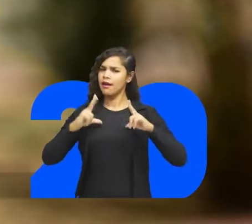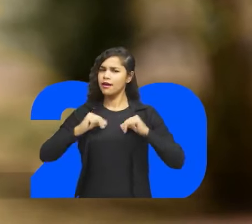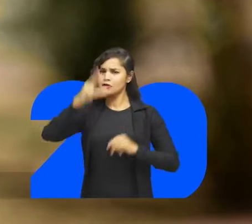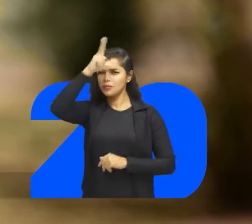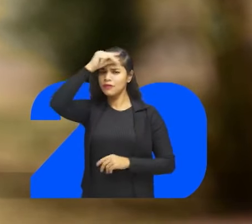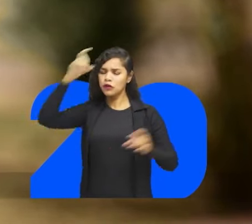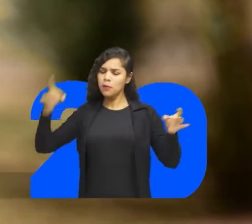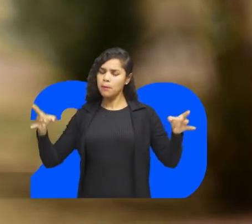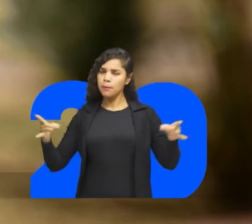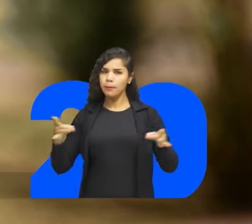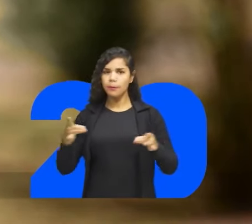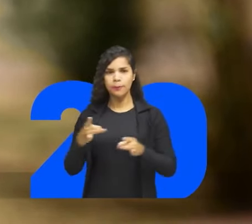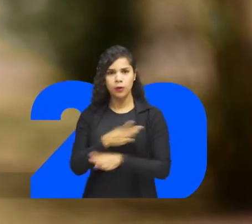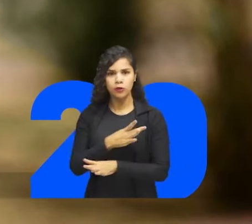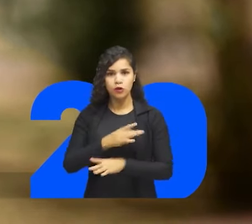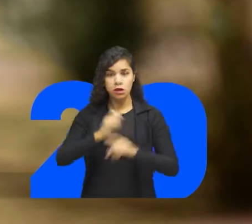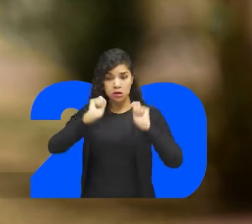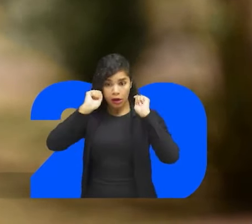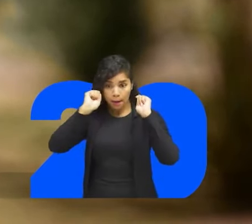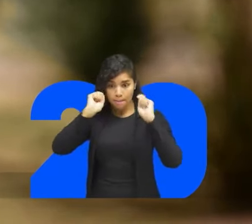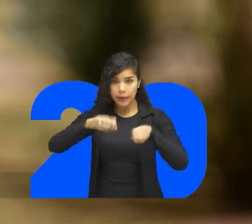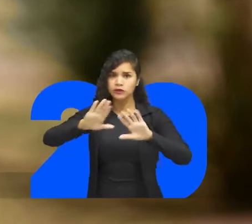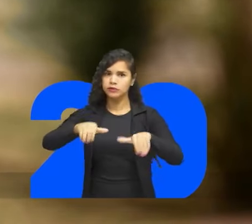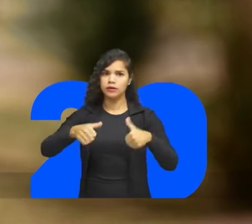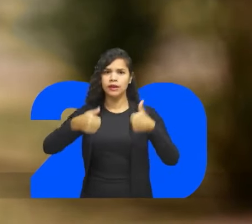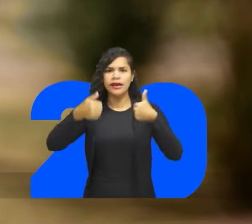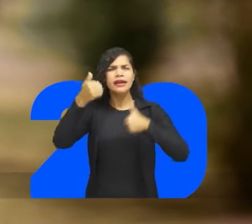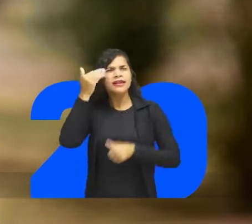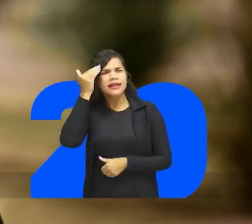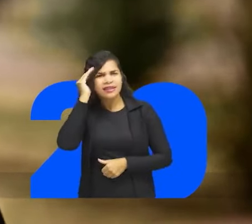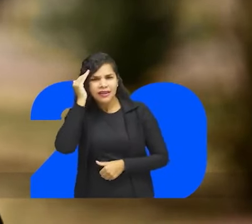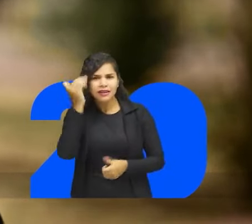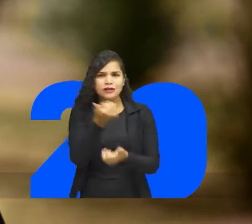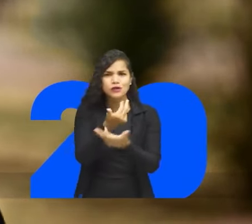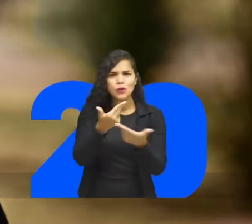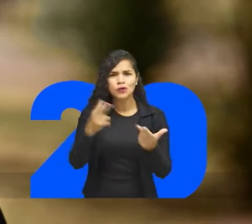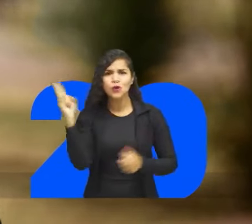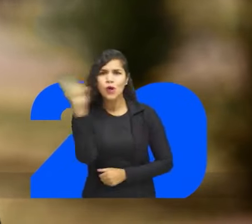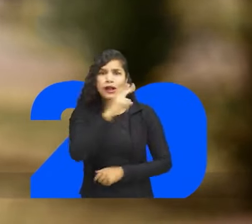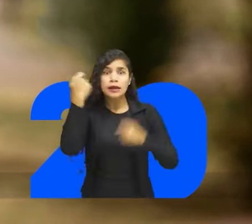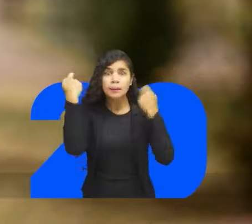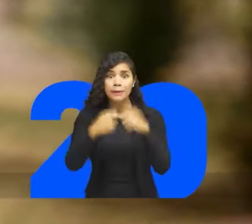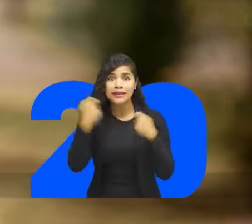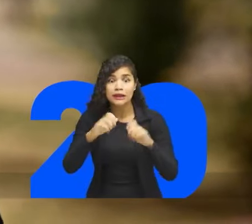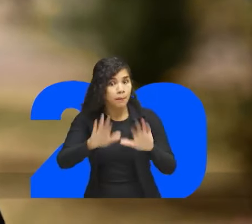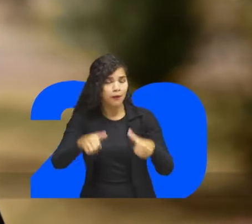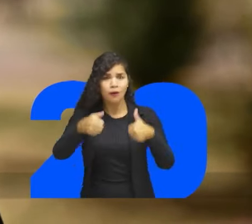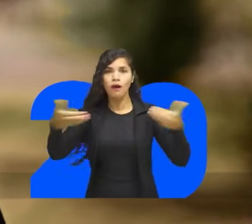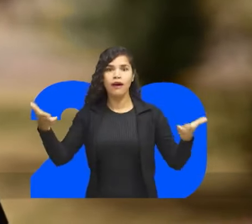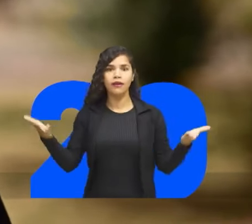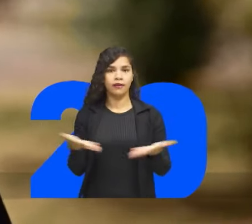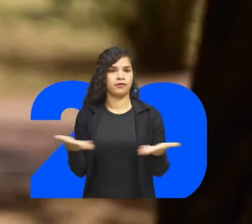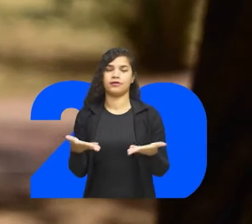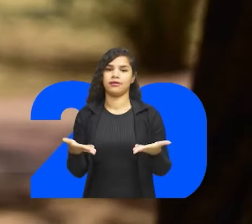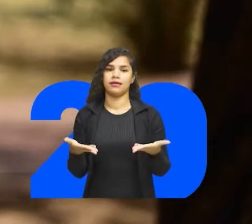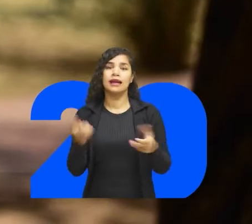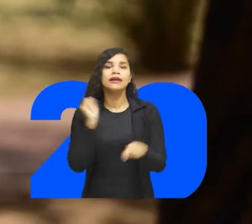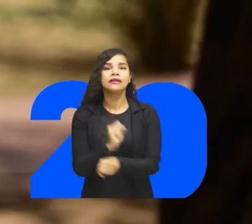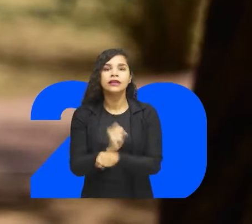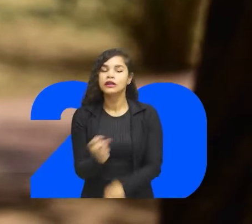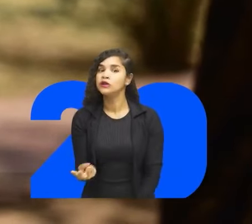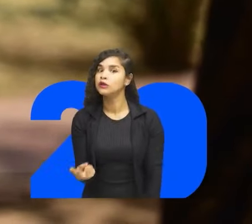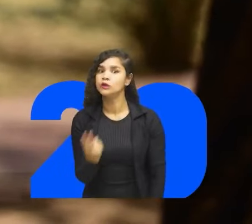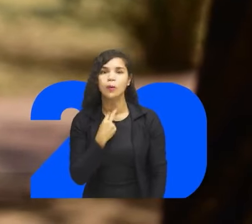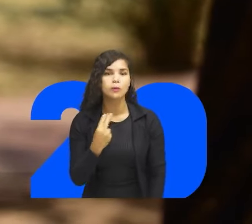prefeito Que esteja preparado pra ir além Que entenda o que é urgente e o que precisa ser feito agora Não